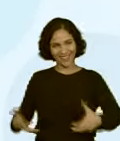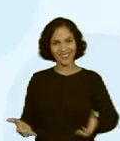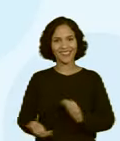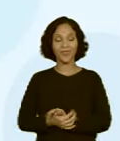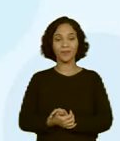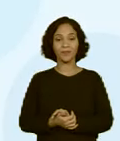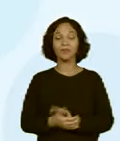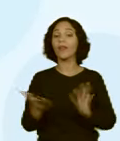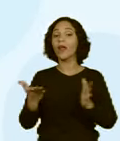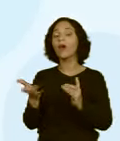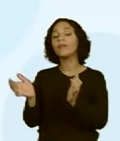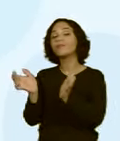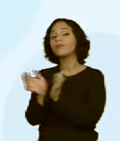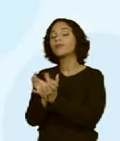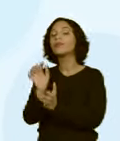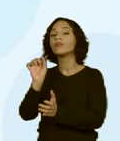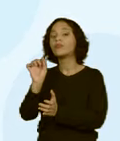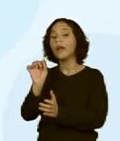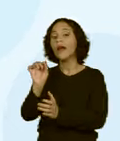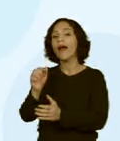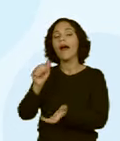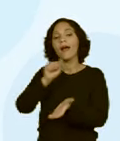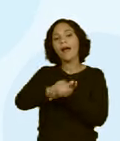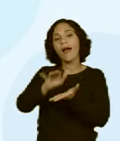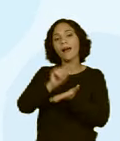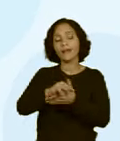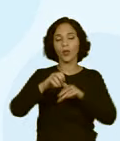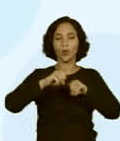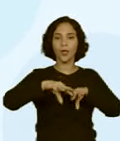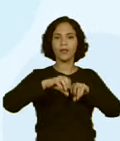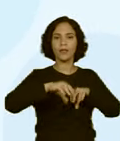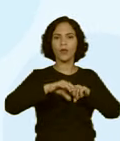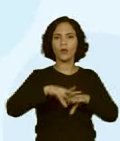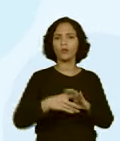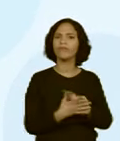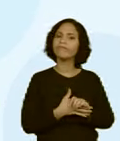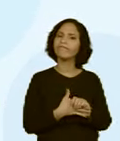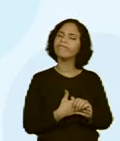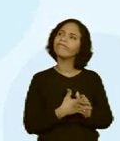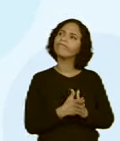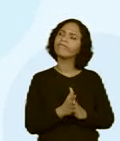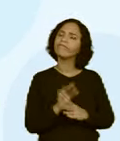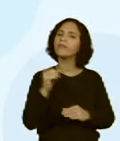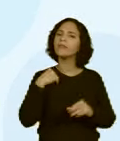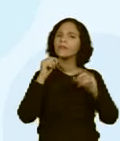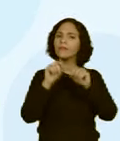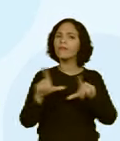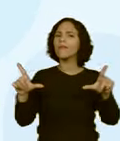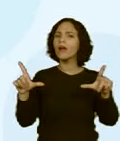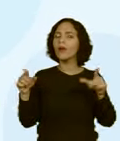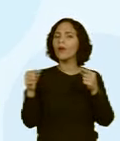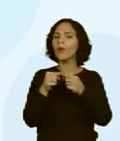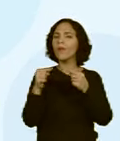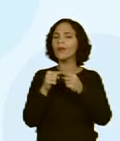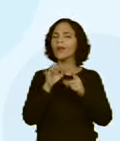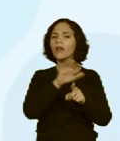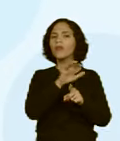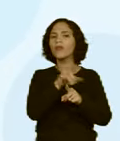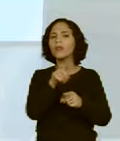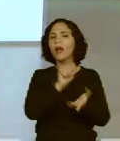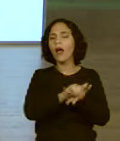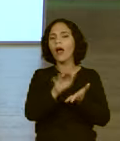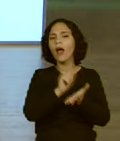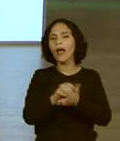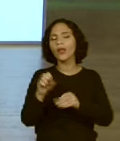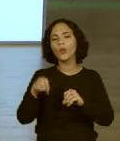Gastos com educação. Que mais que a gente tem? O será que tem nas imagens aqui que afetam os gastos